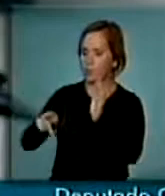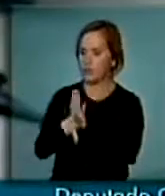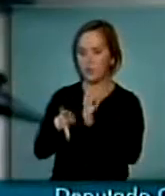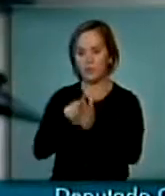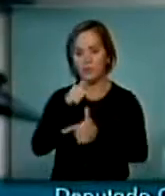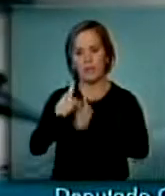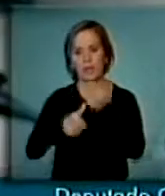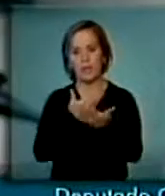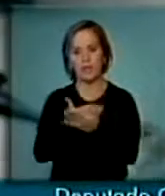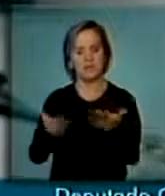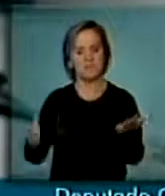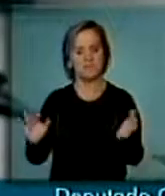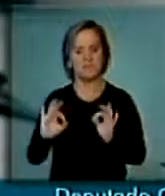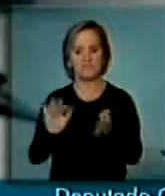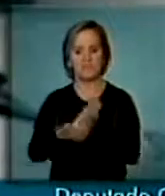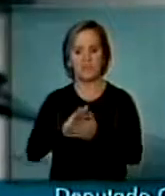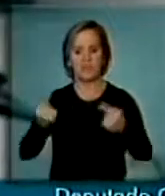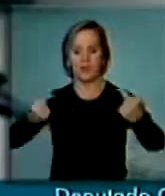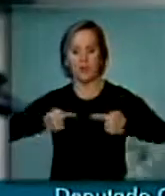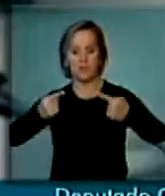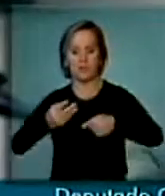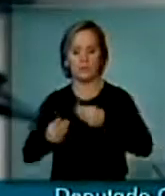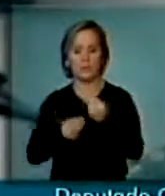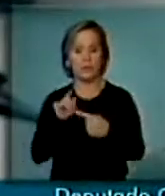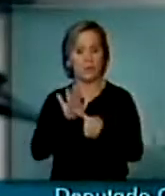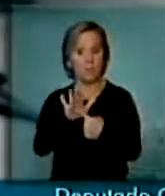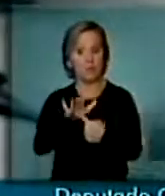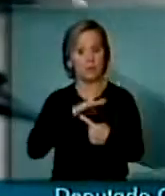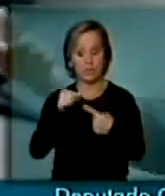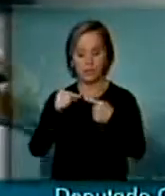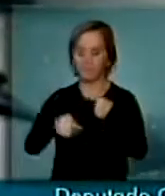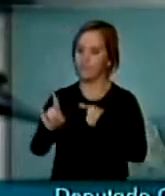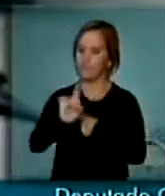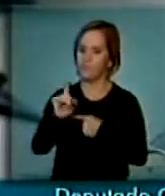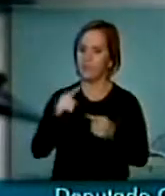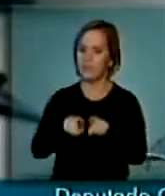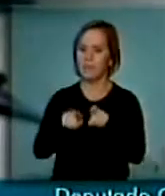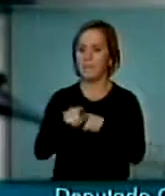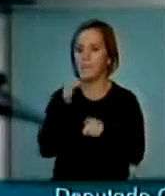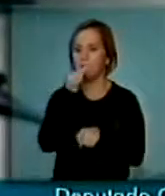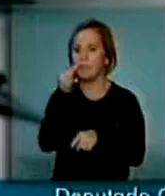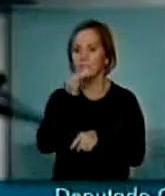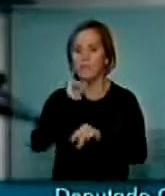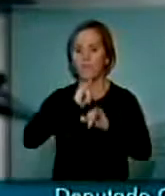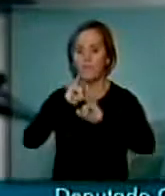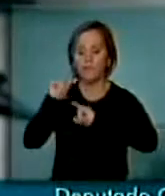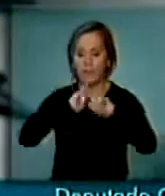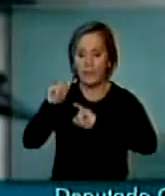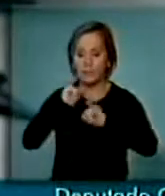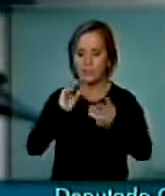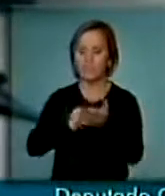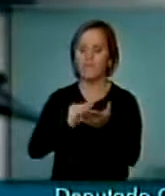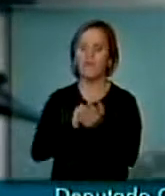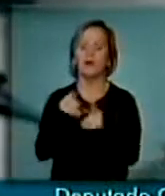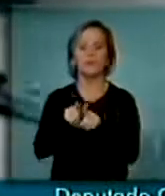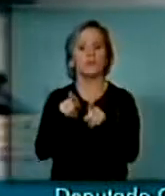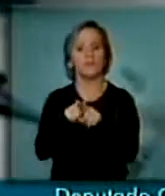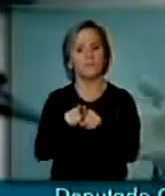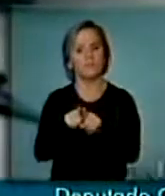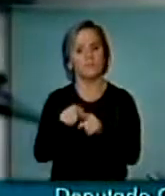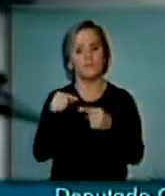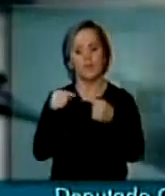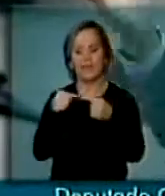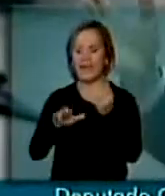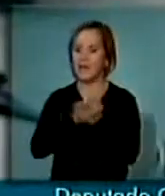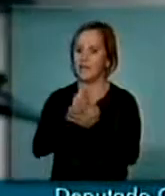representante da Frente Parlamentar dos Aposentados, que mostra uma total incoerência e desinformação do conteúdo que, pelo jornal, eu falo que não tem nada